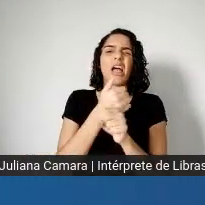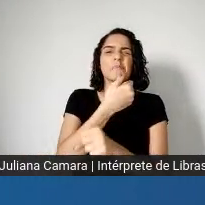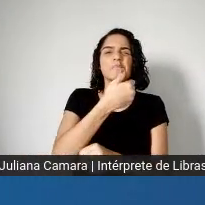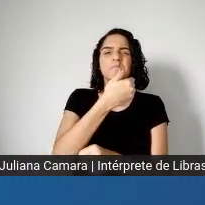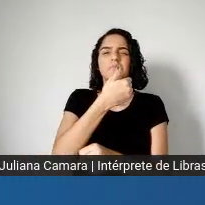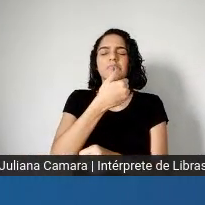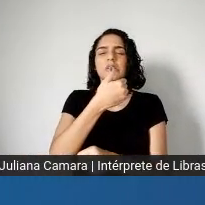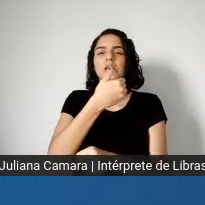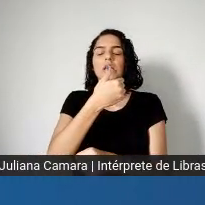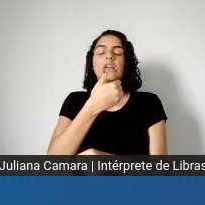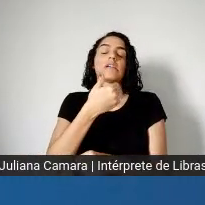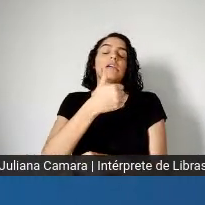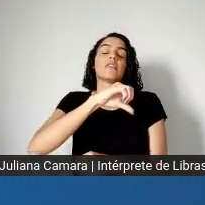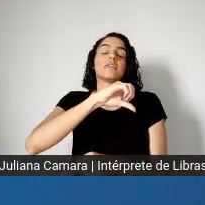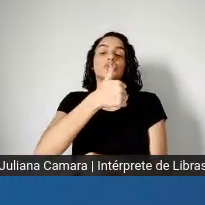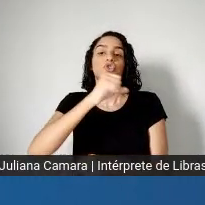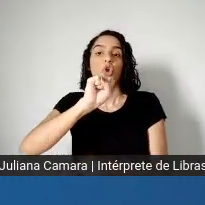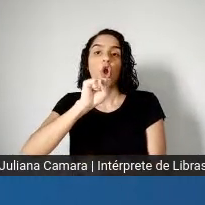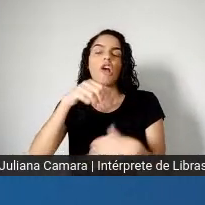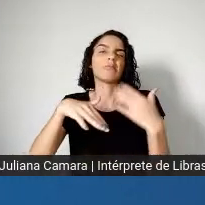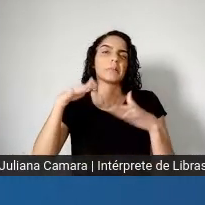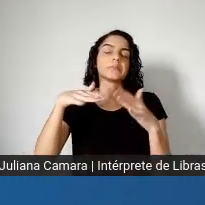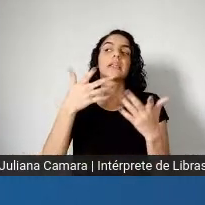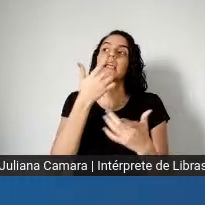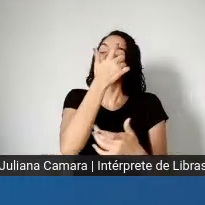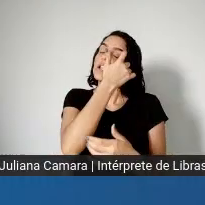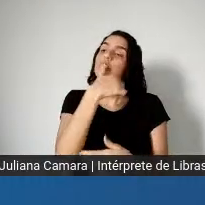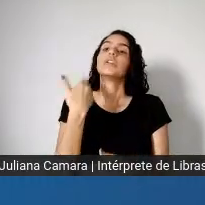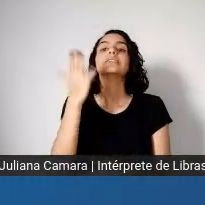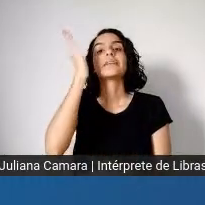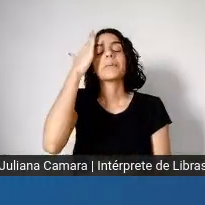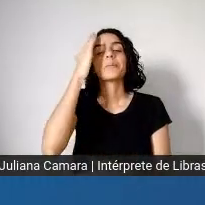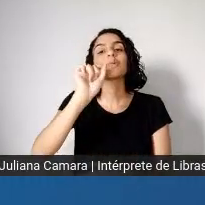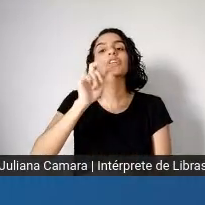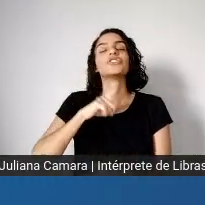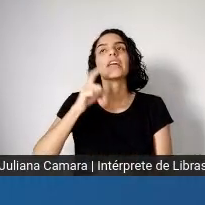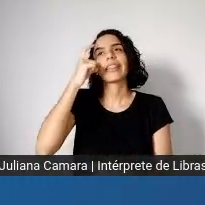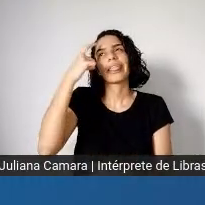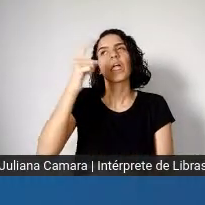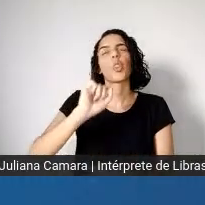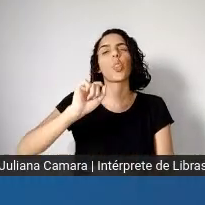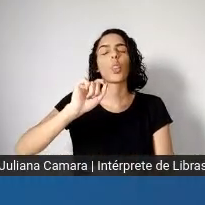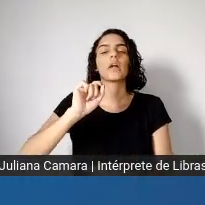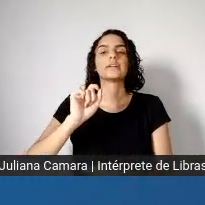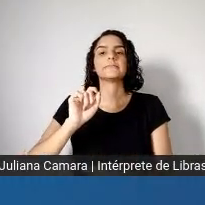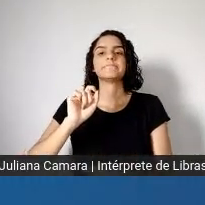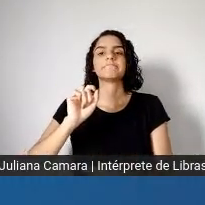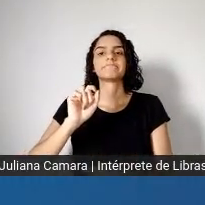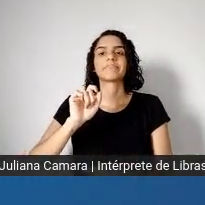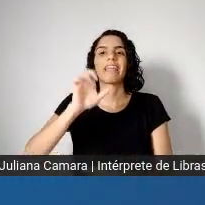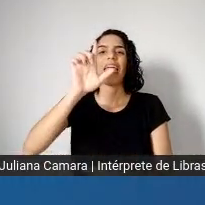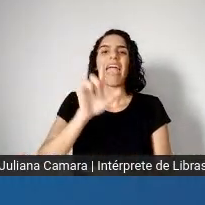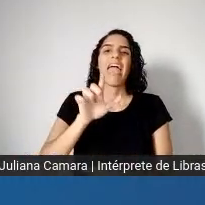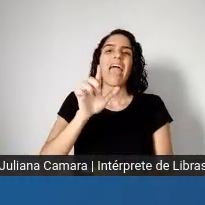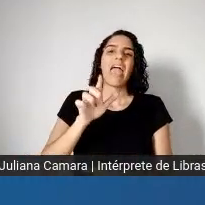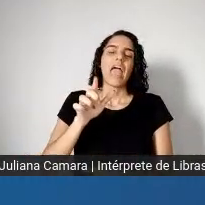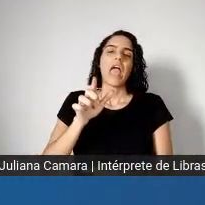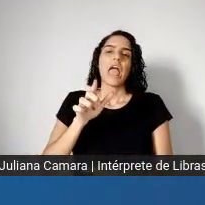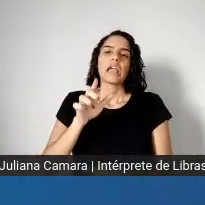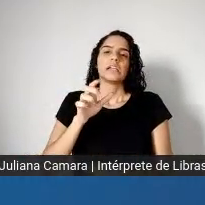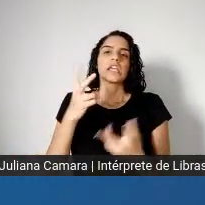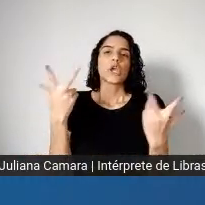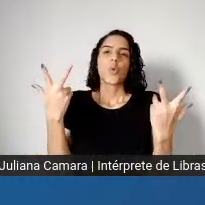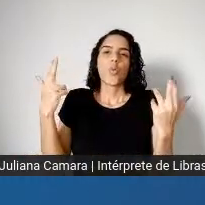do século XX, ela, existia uma ideia de que ela tinha sido homogênea, tinha atingido a todos,